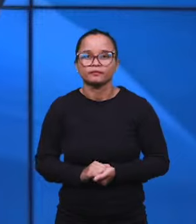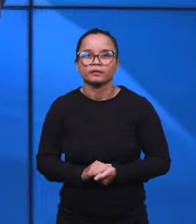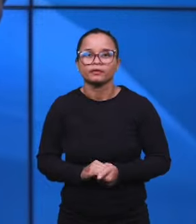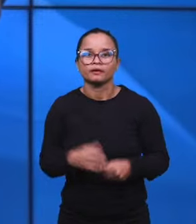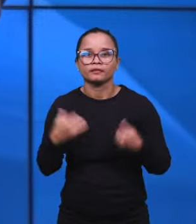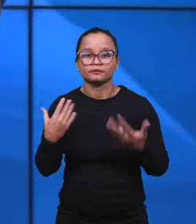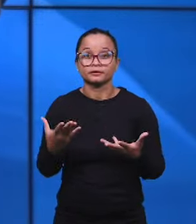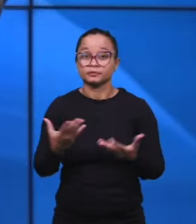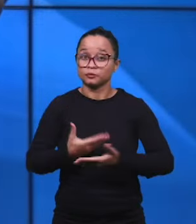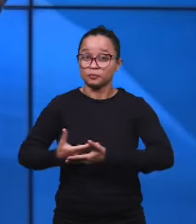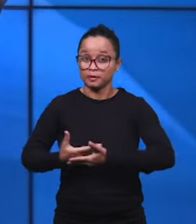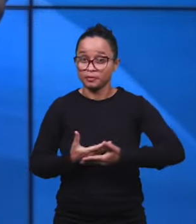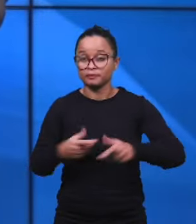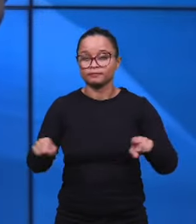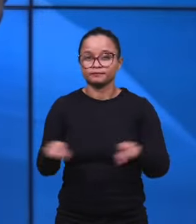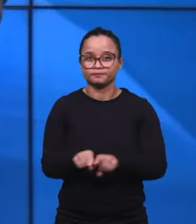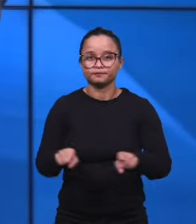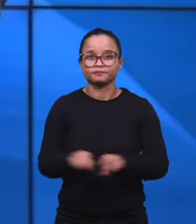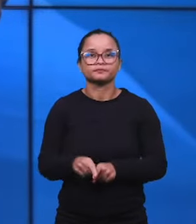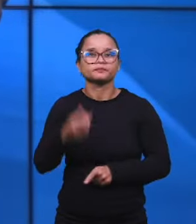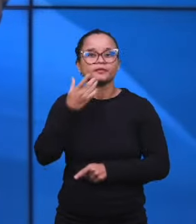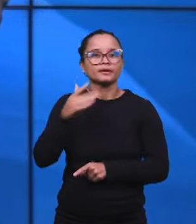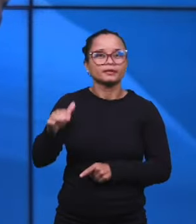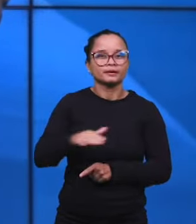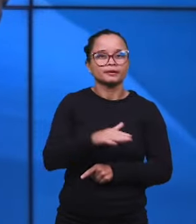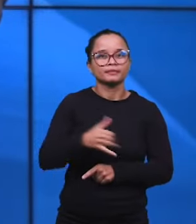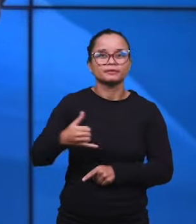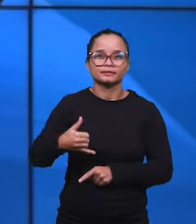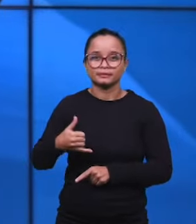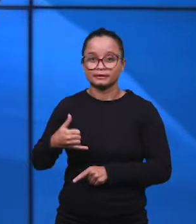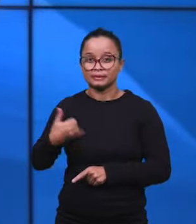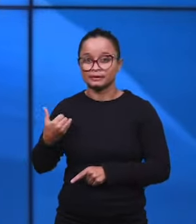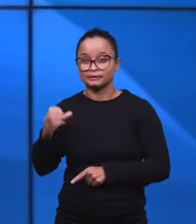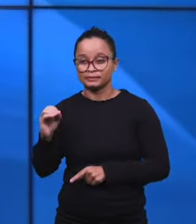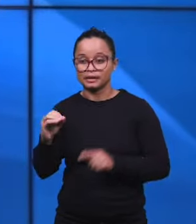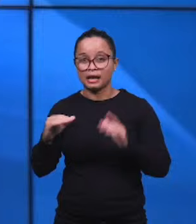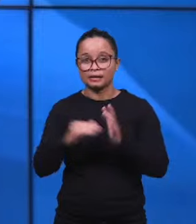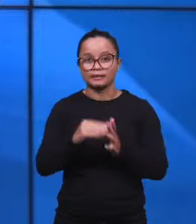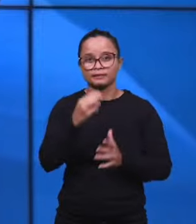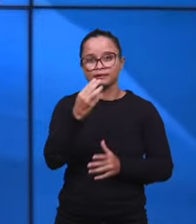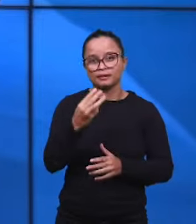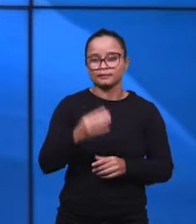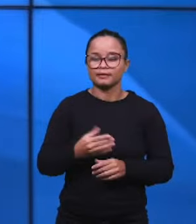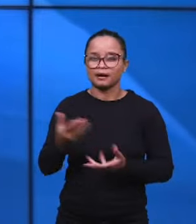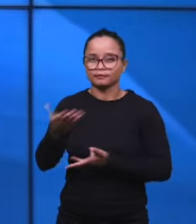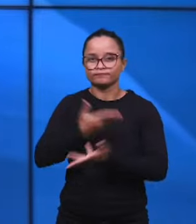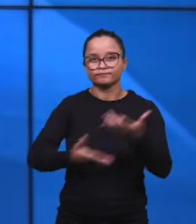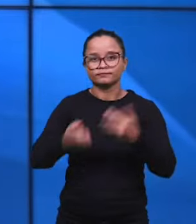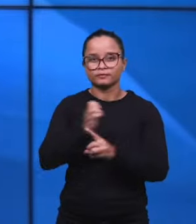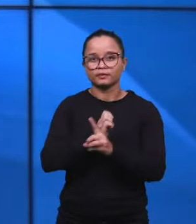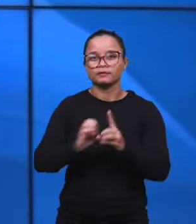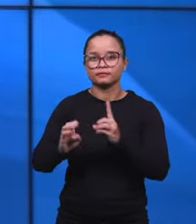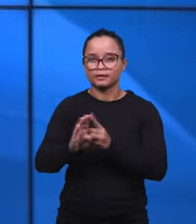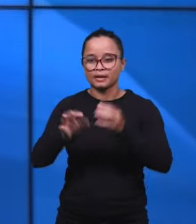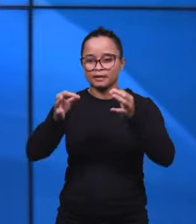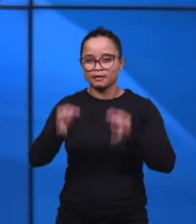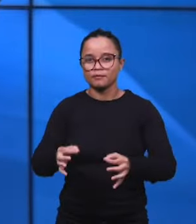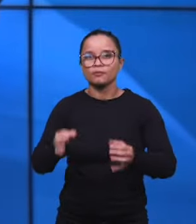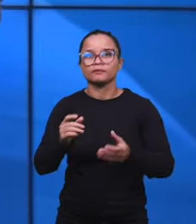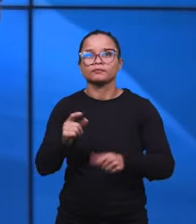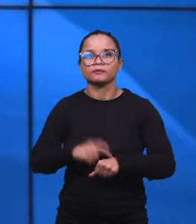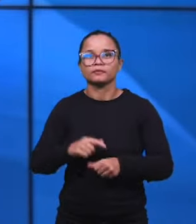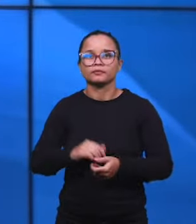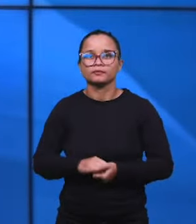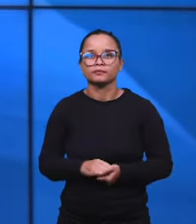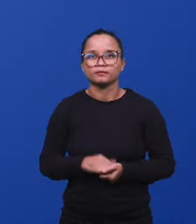parte final, dos nossos bebês também, crianças de zero a três anos de idade, participando agora da nossa escola bíblica, nesse